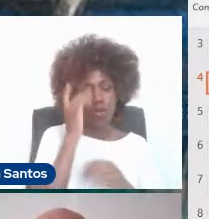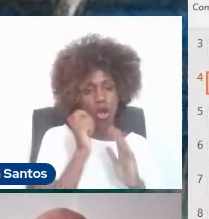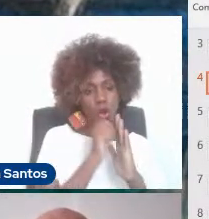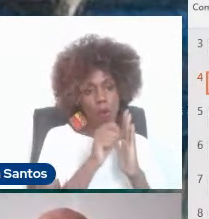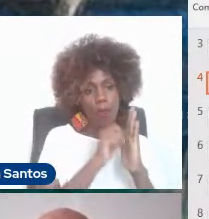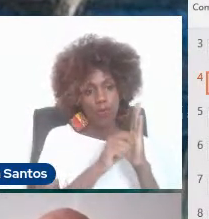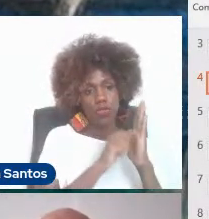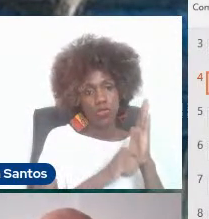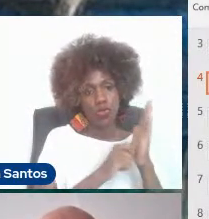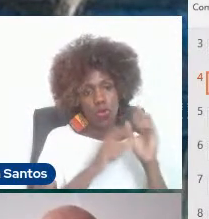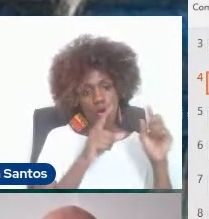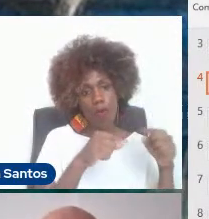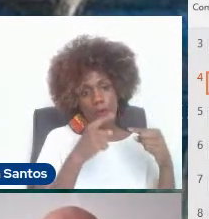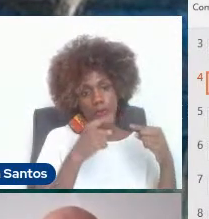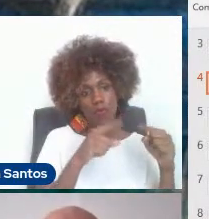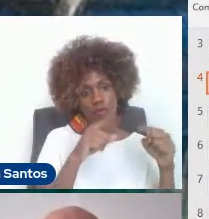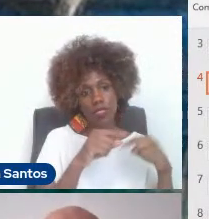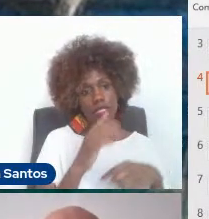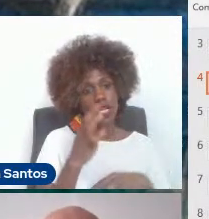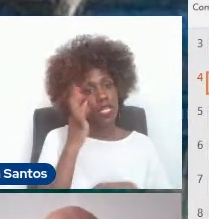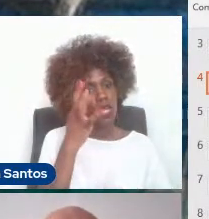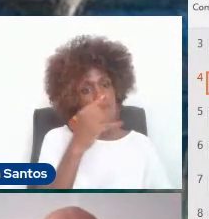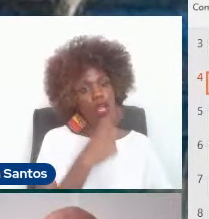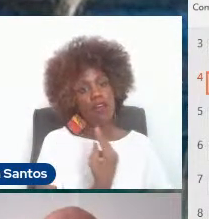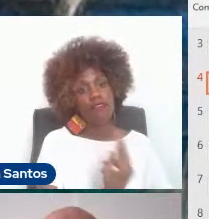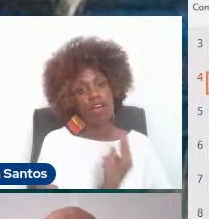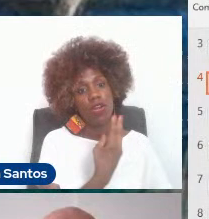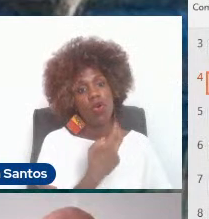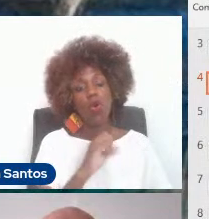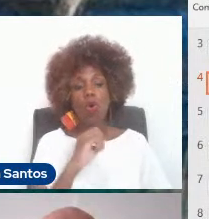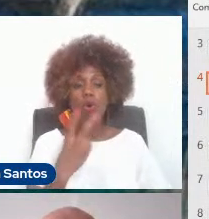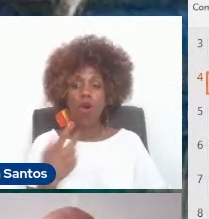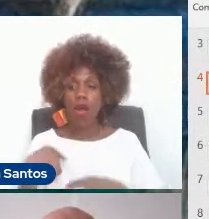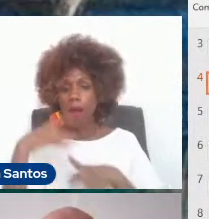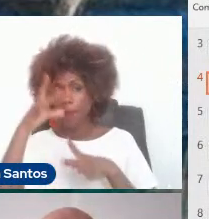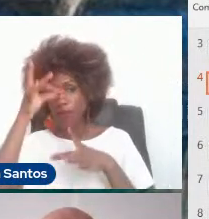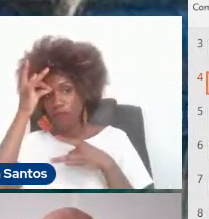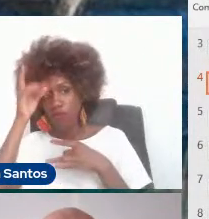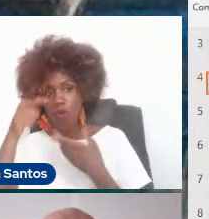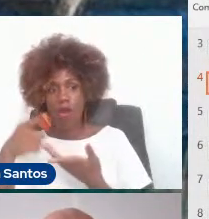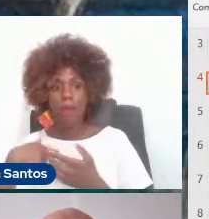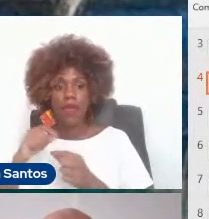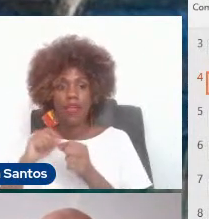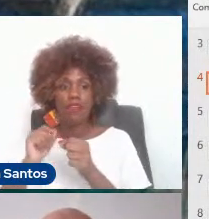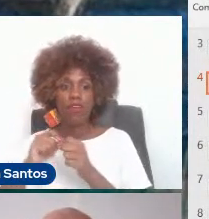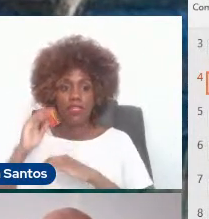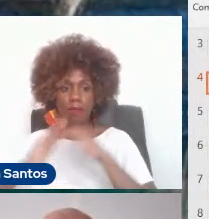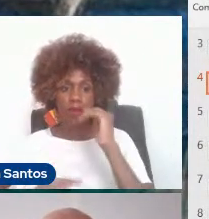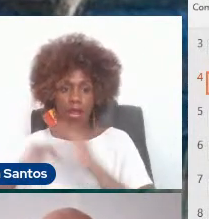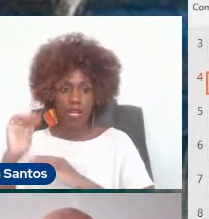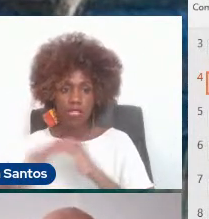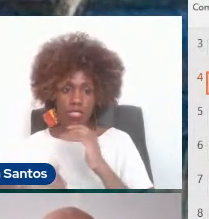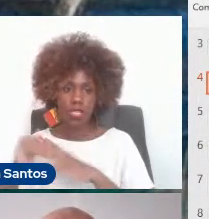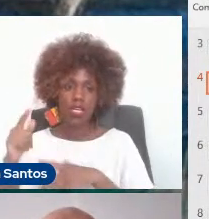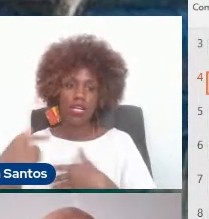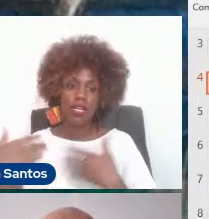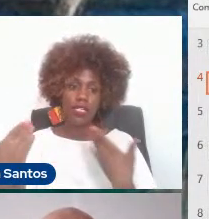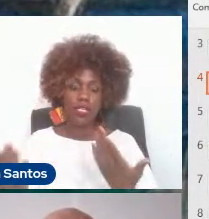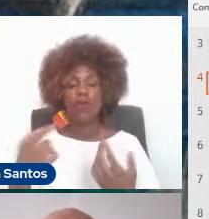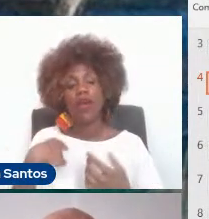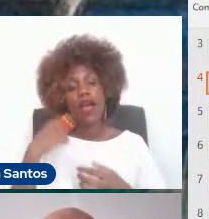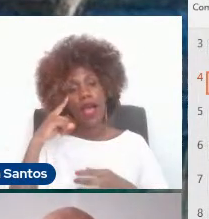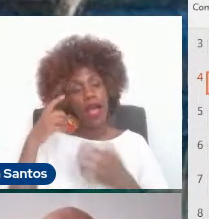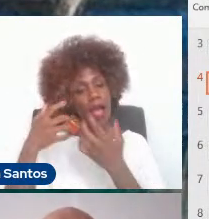tem muito mais valor, digamos assim, do que o performer, do que o músico executante prático. Ou seja, a reflexão sobre